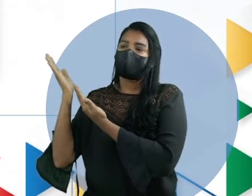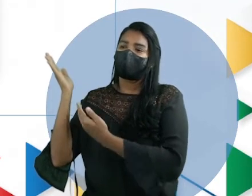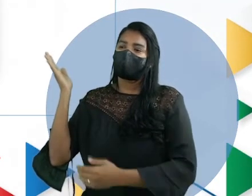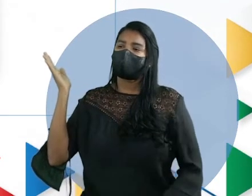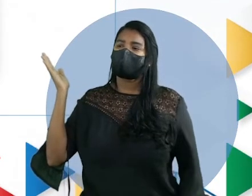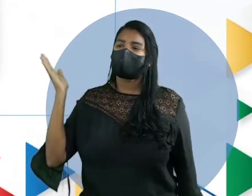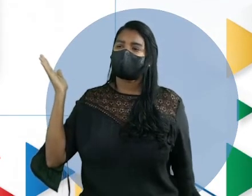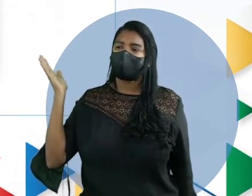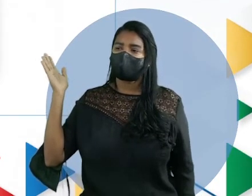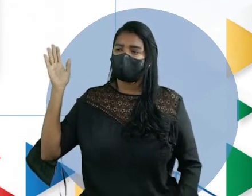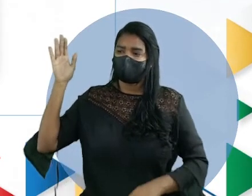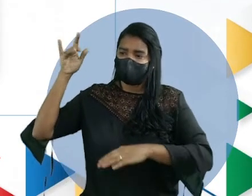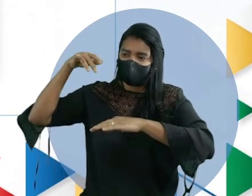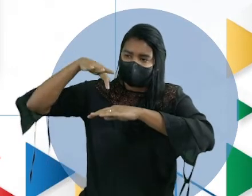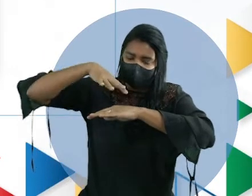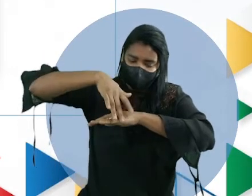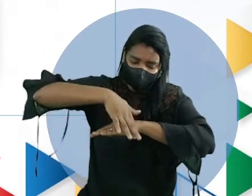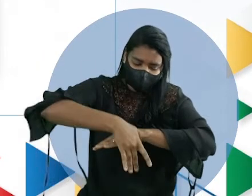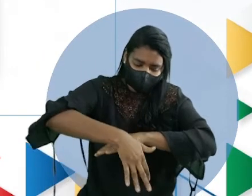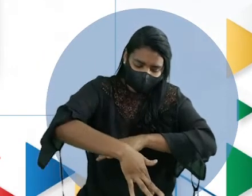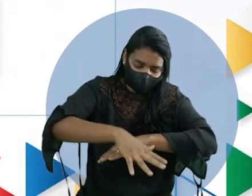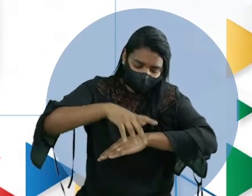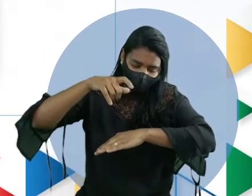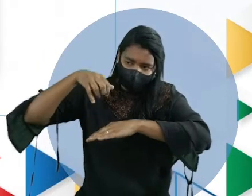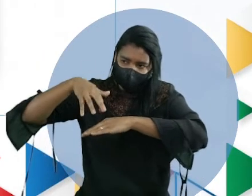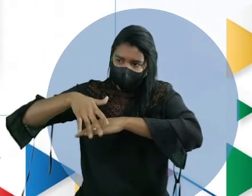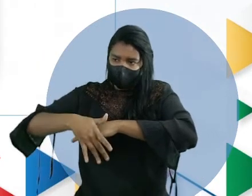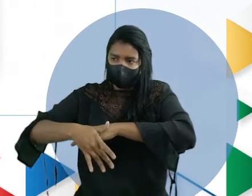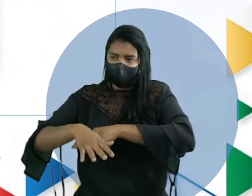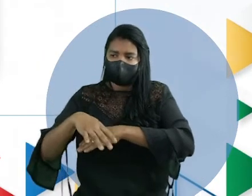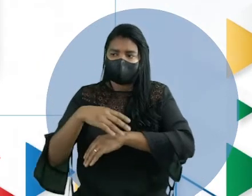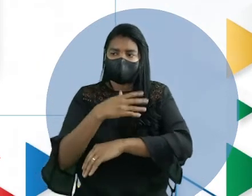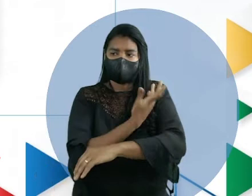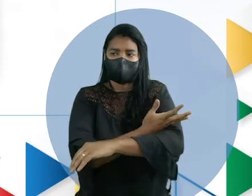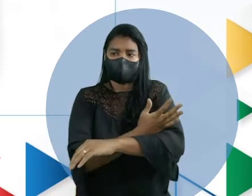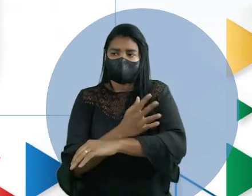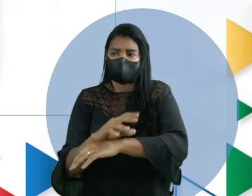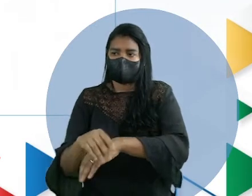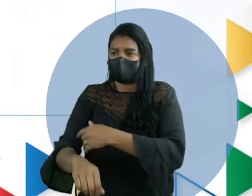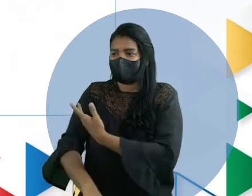uma cachoeira com toda a sua mata ao redor da Chapada.